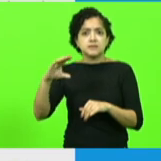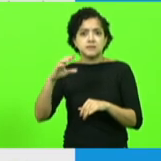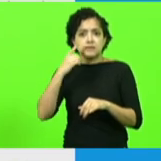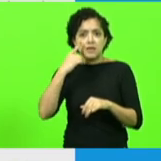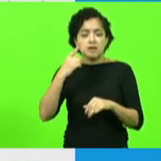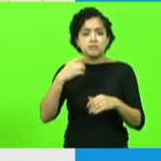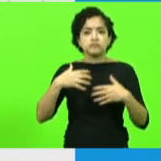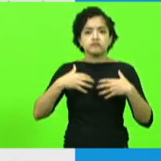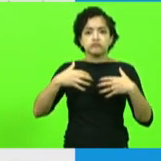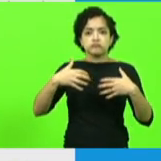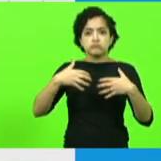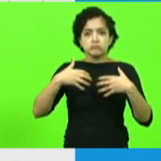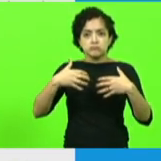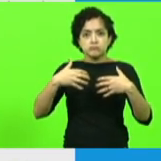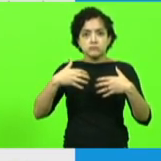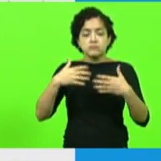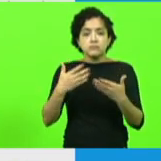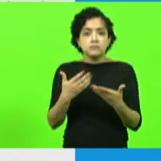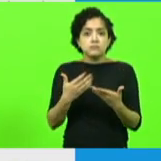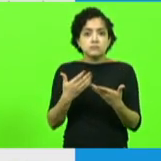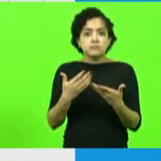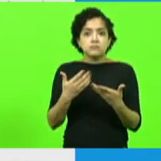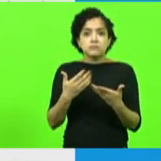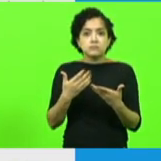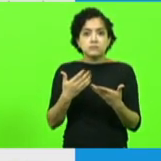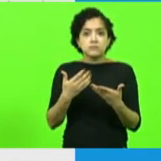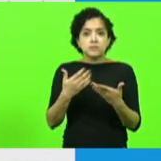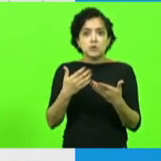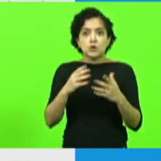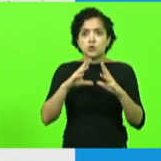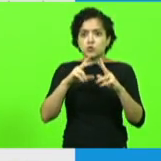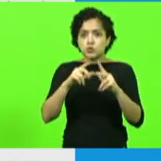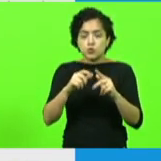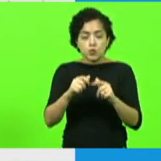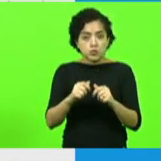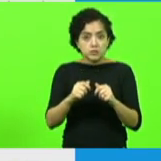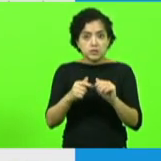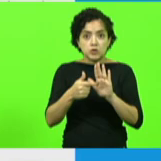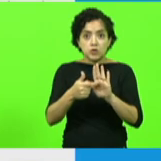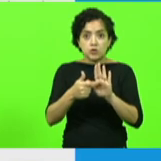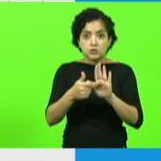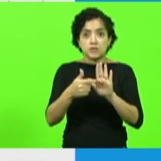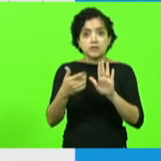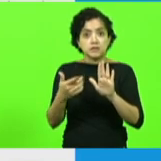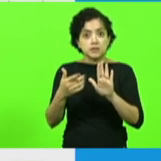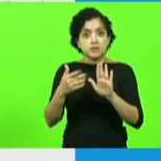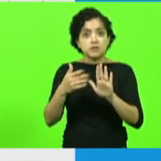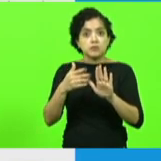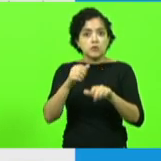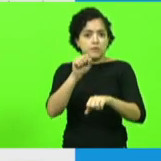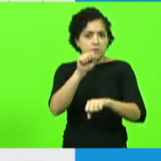valores bloqueados não tem uma nota toda a nota dessa manchete é de que o governo bloqueou o dinheiro